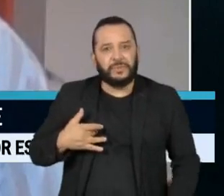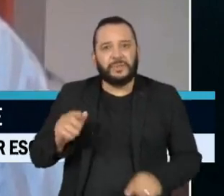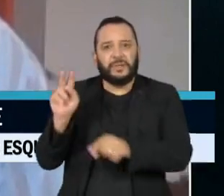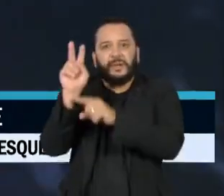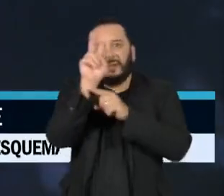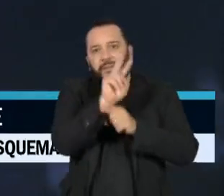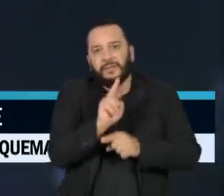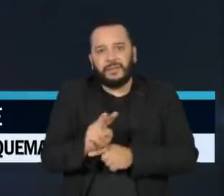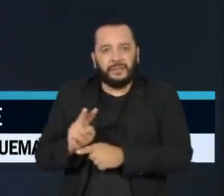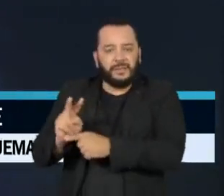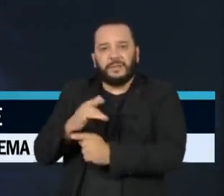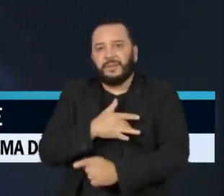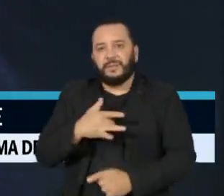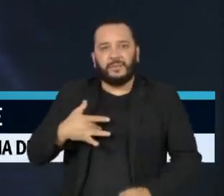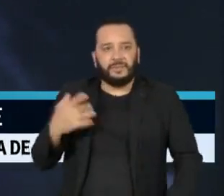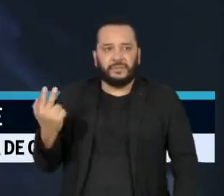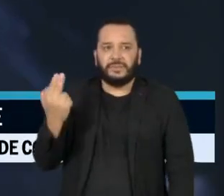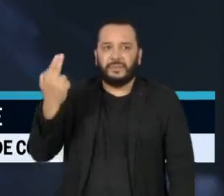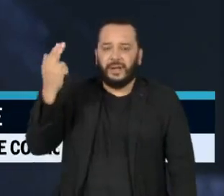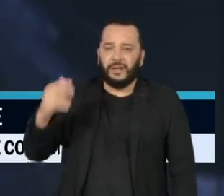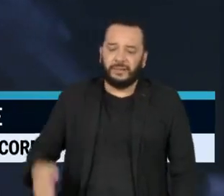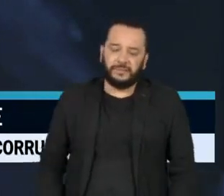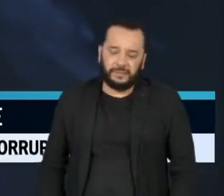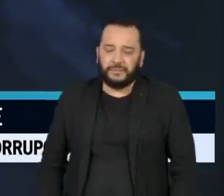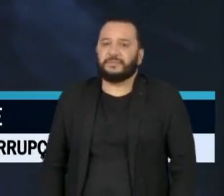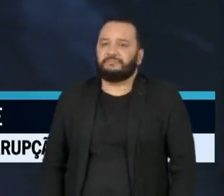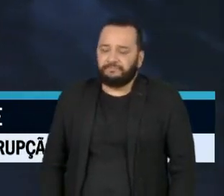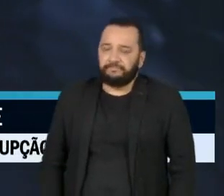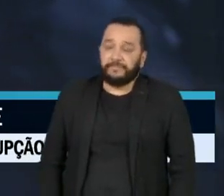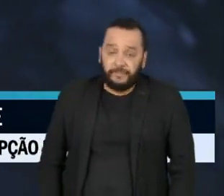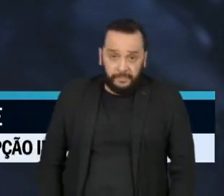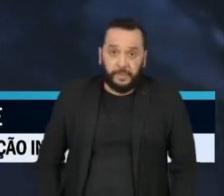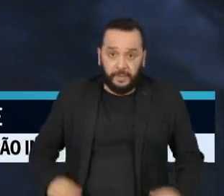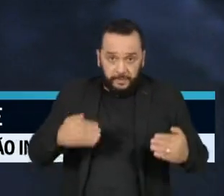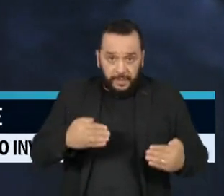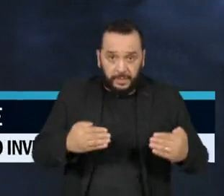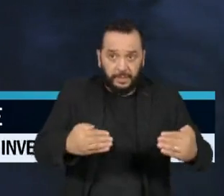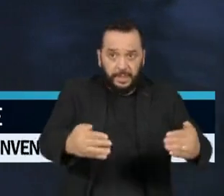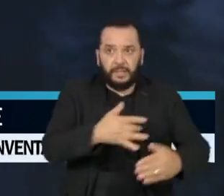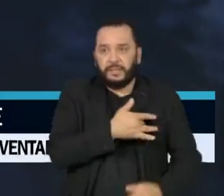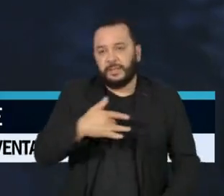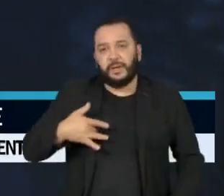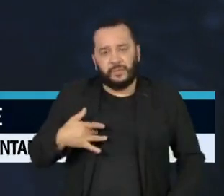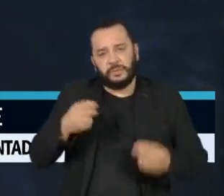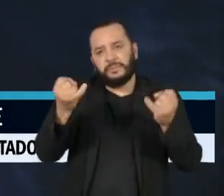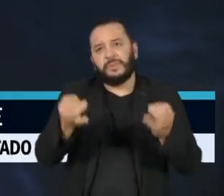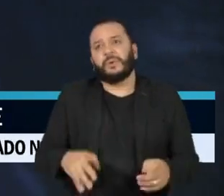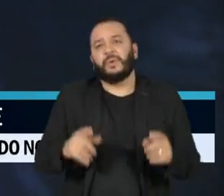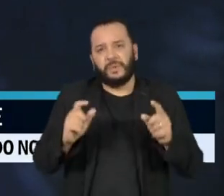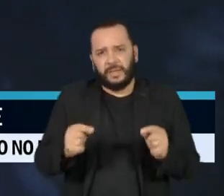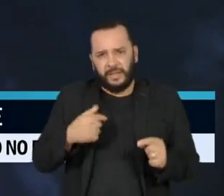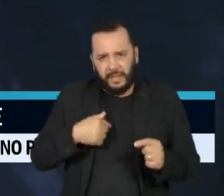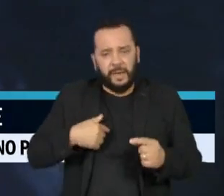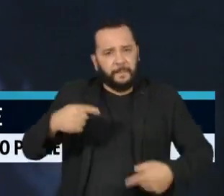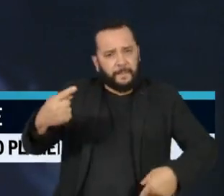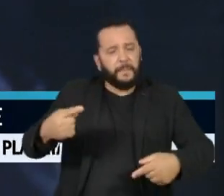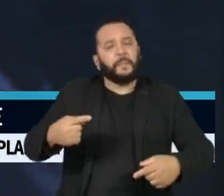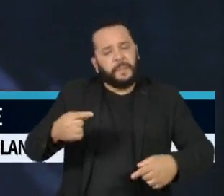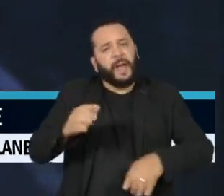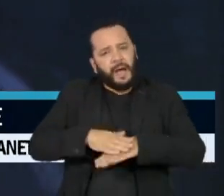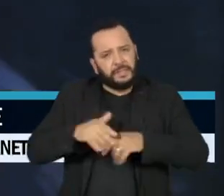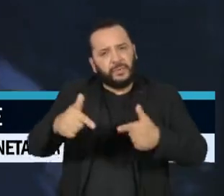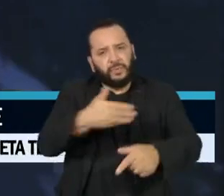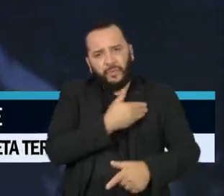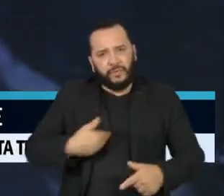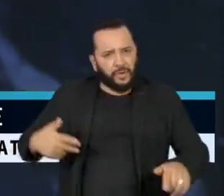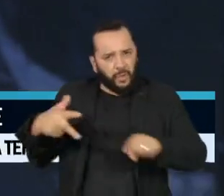saúde. O Ministério da Saúde afirma que nenhuma política pública será interrompida e que buscará diálogo com o